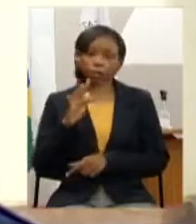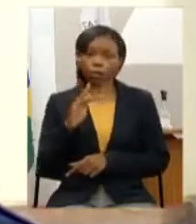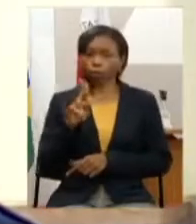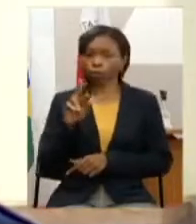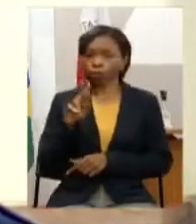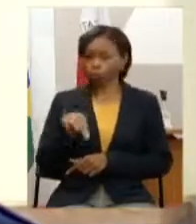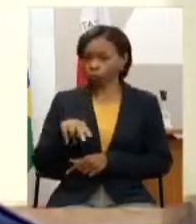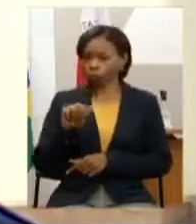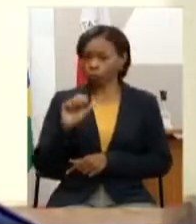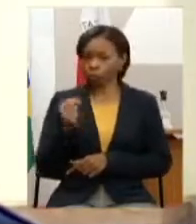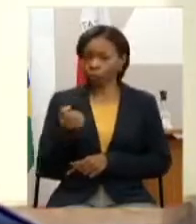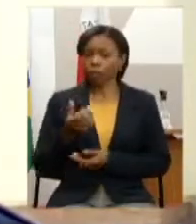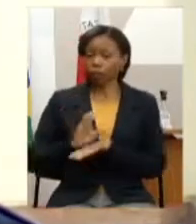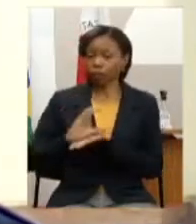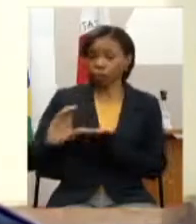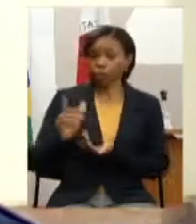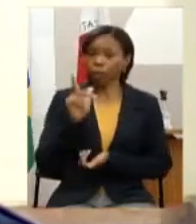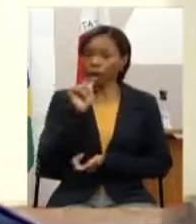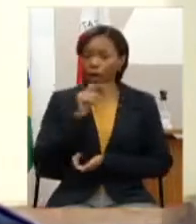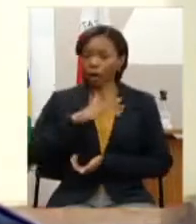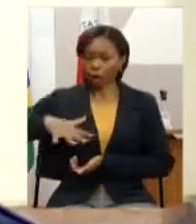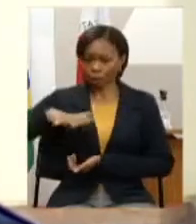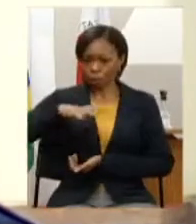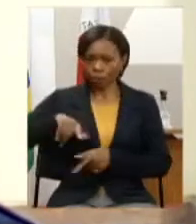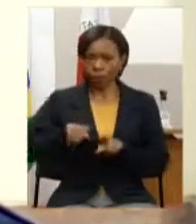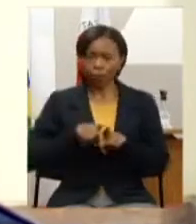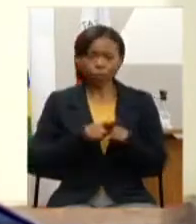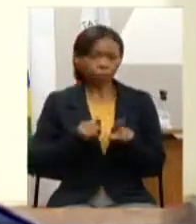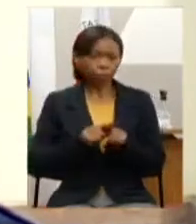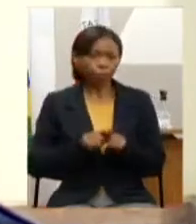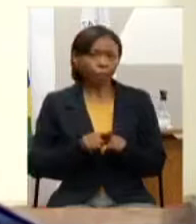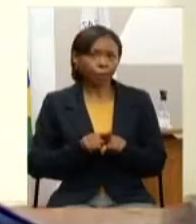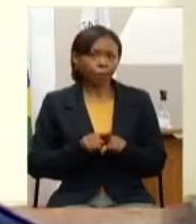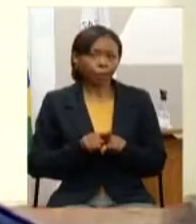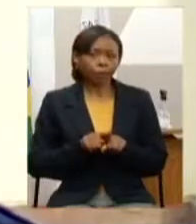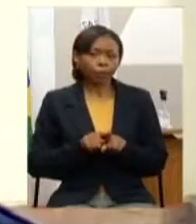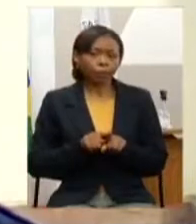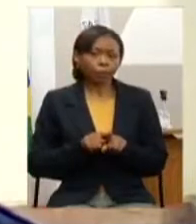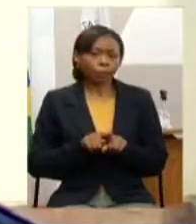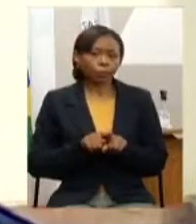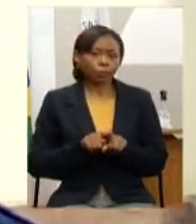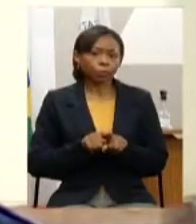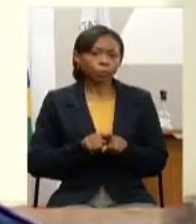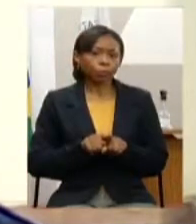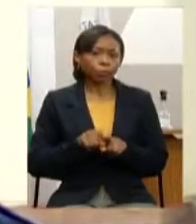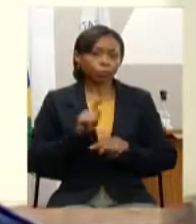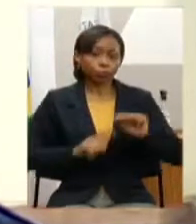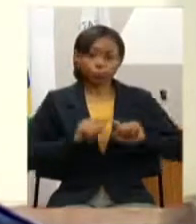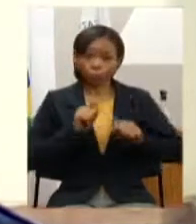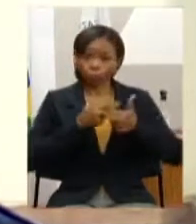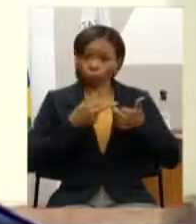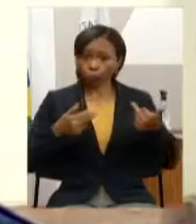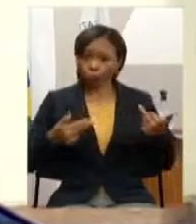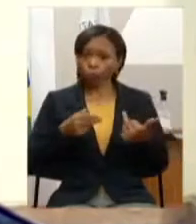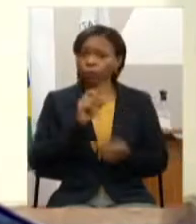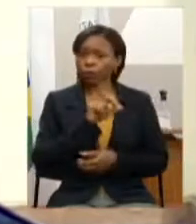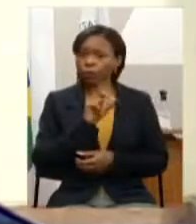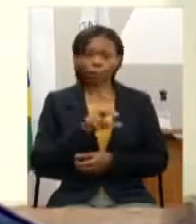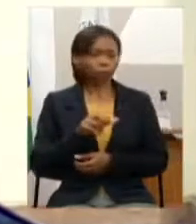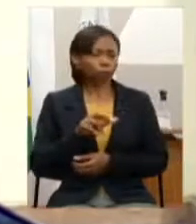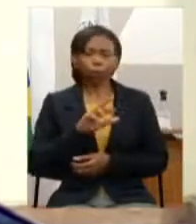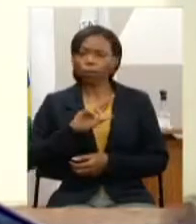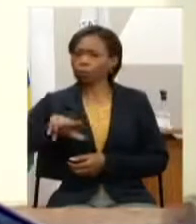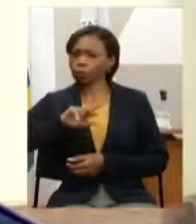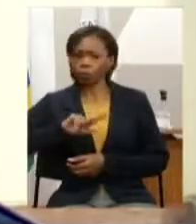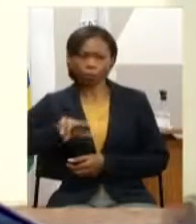investimento na pesquisa de princípios ativos menos agressivos e na obtenção de variedades vegetais mais resistentes a pragas e doenças de modo